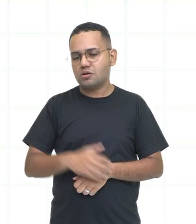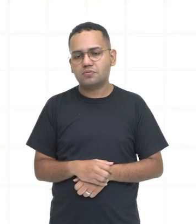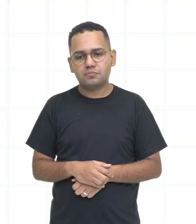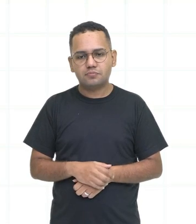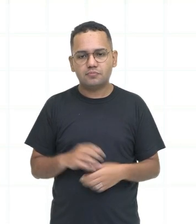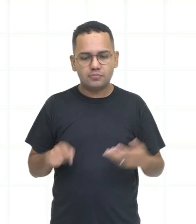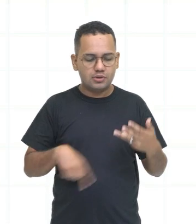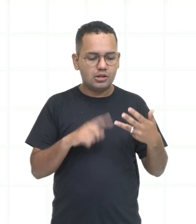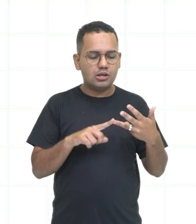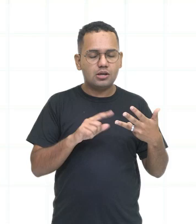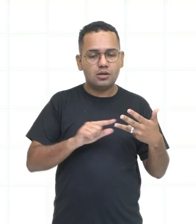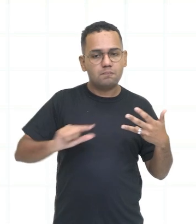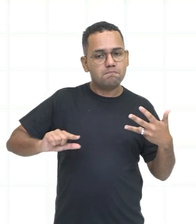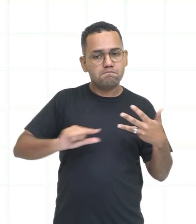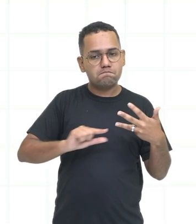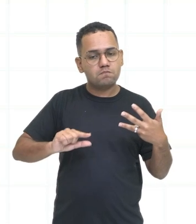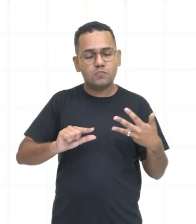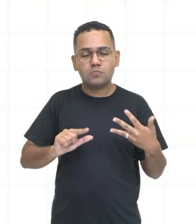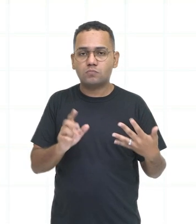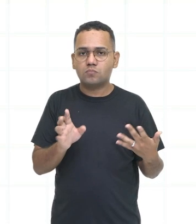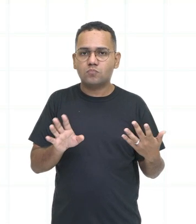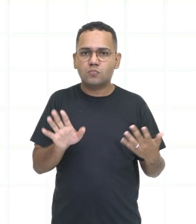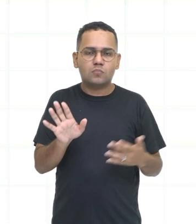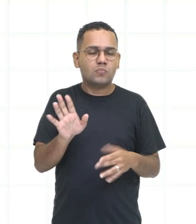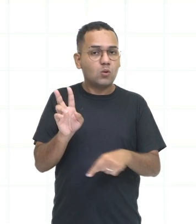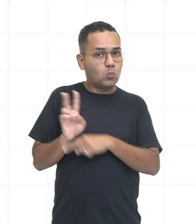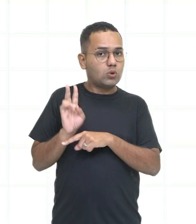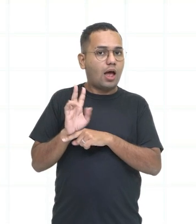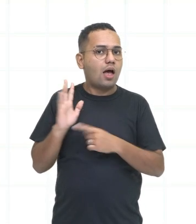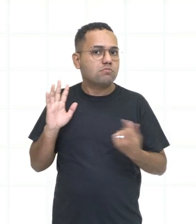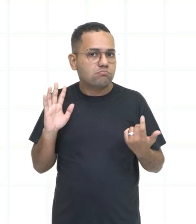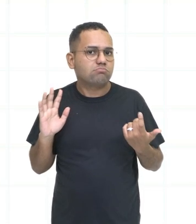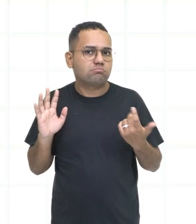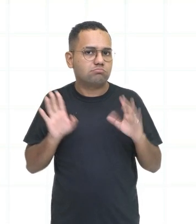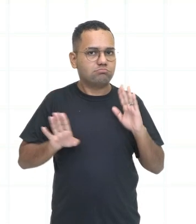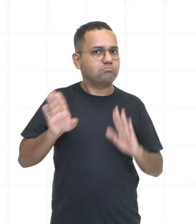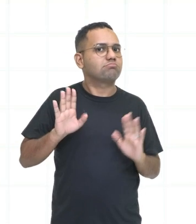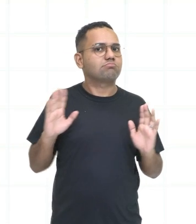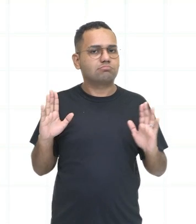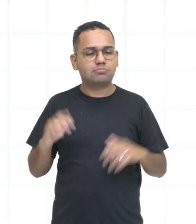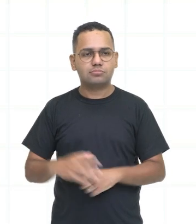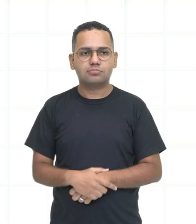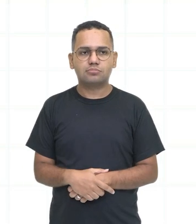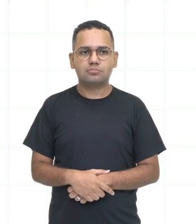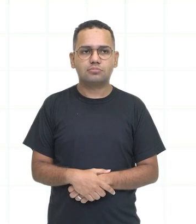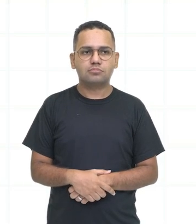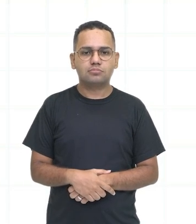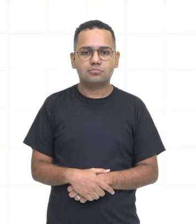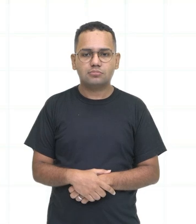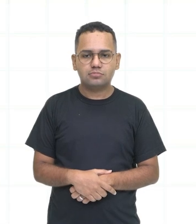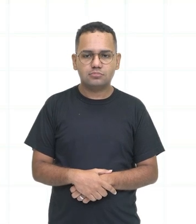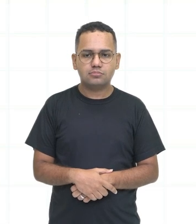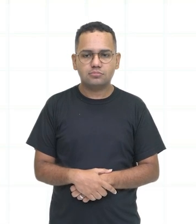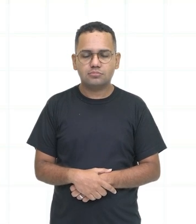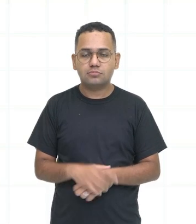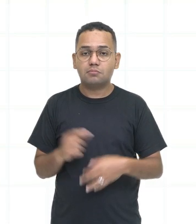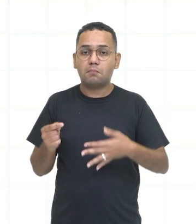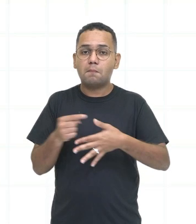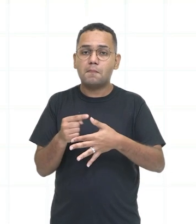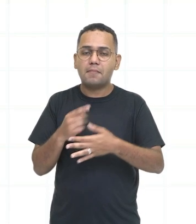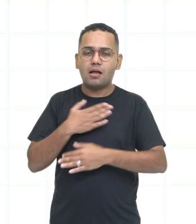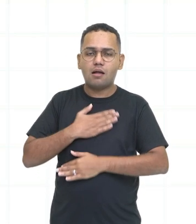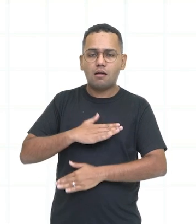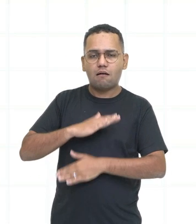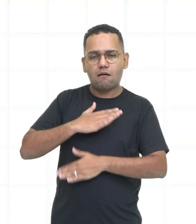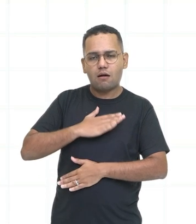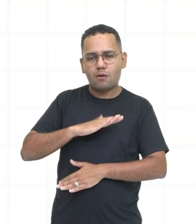cuidado, né? Cuidado, tome cuidado, take care, tome cuidado. Então, take it easy, relaxa, né, vai com